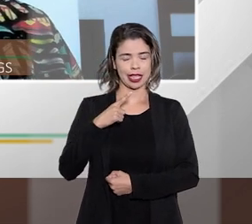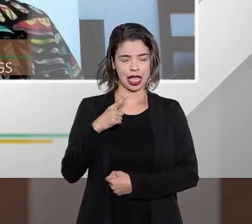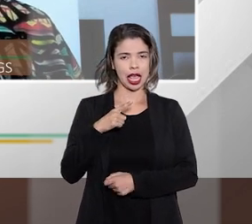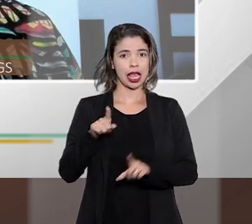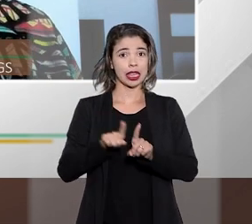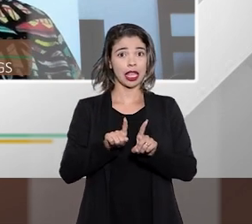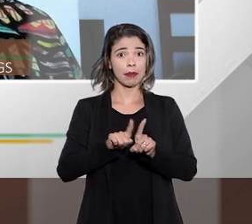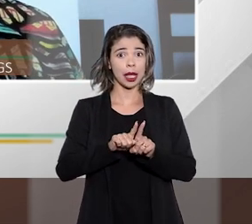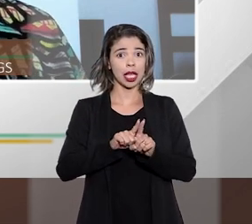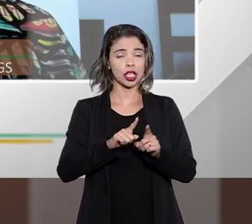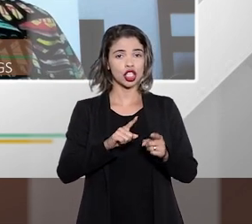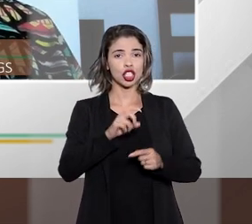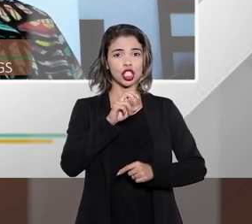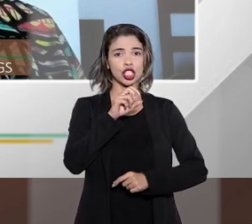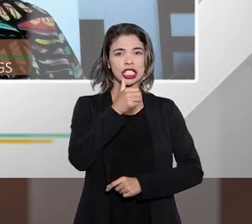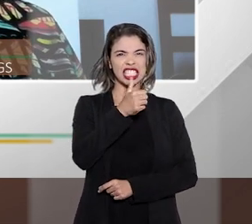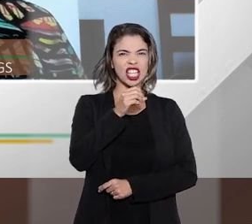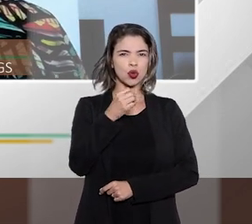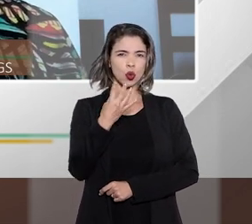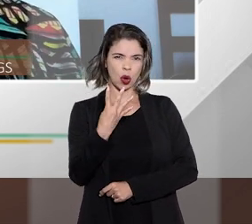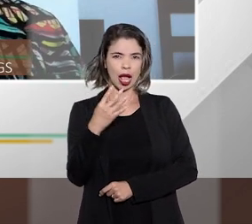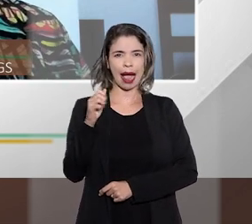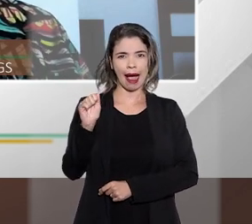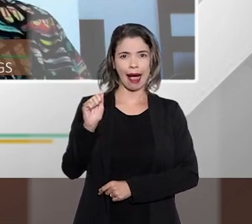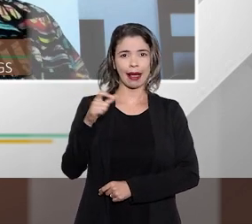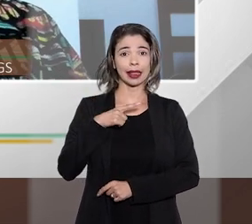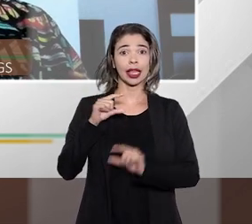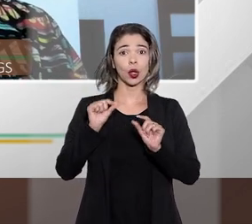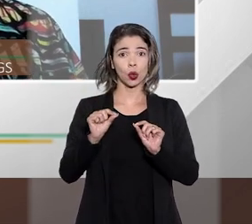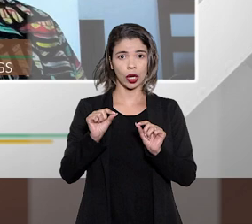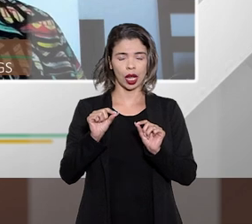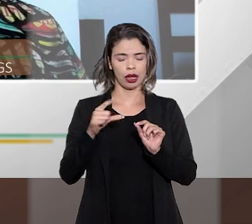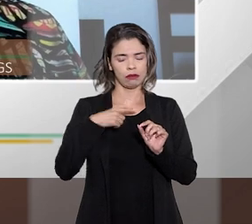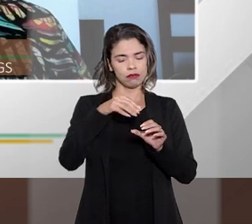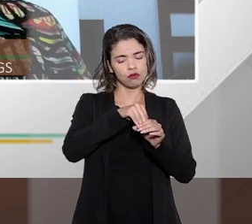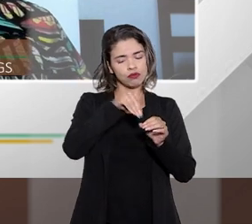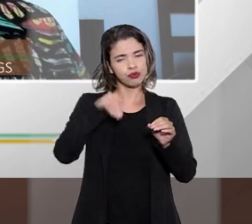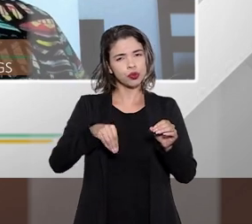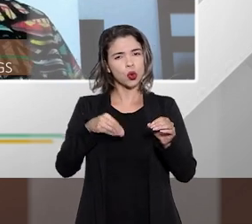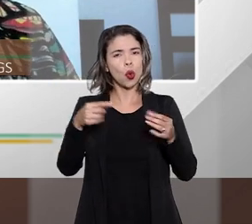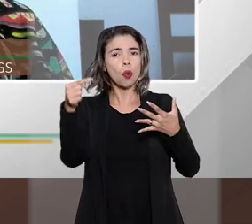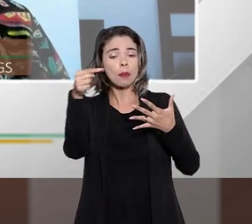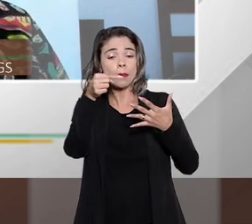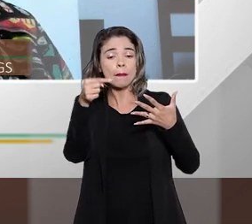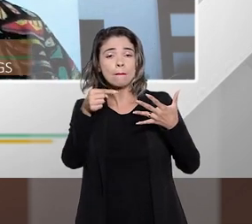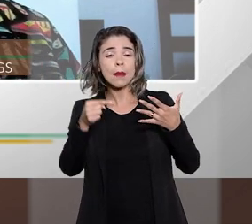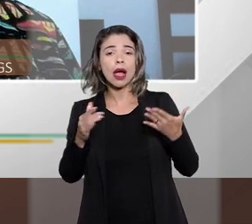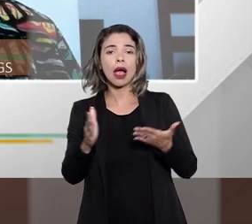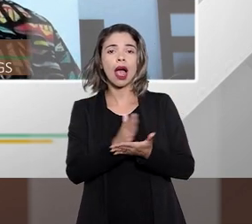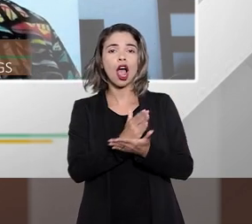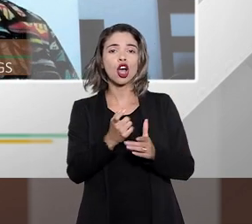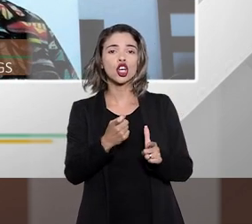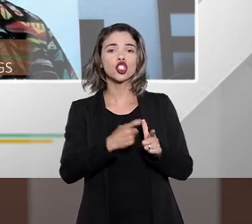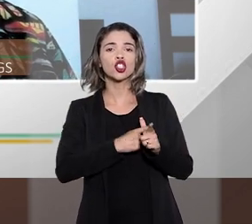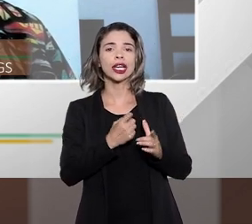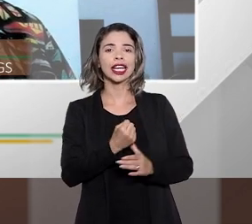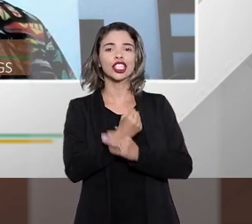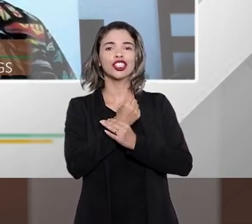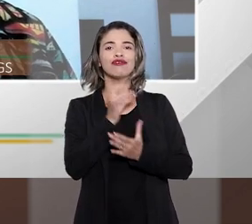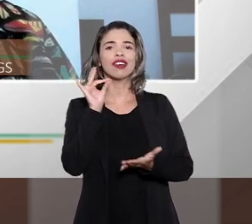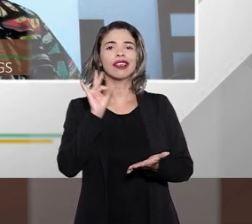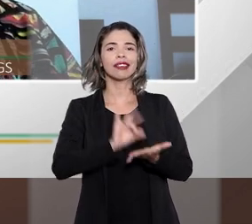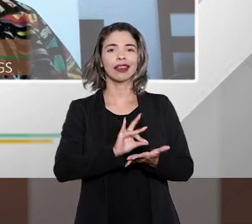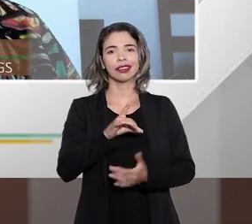104a, ali também se exclui, não é? Algumas dívidas com garantias